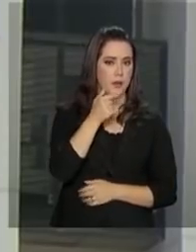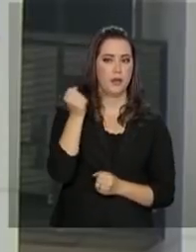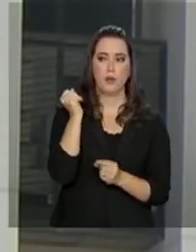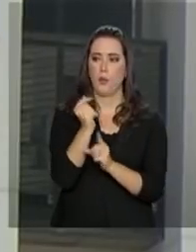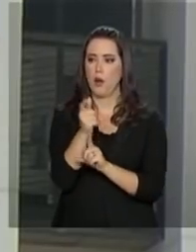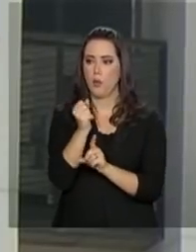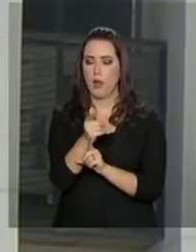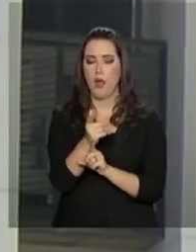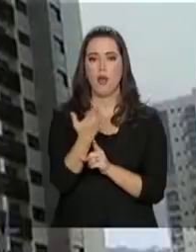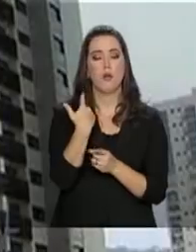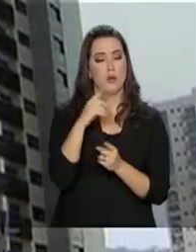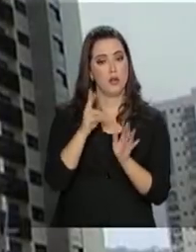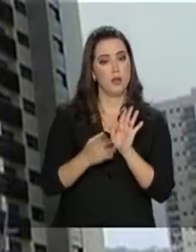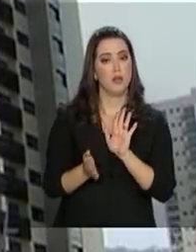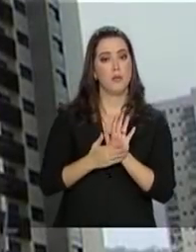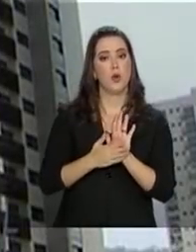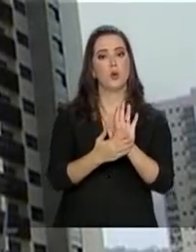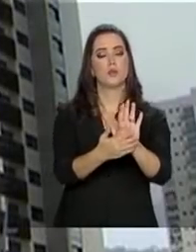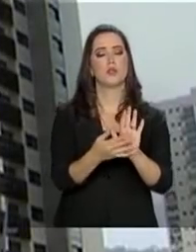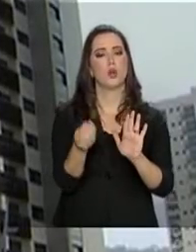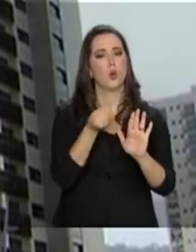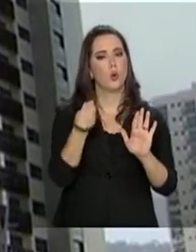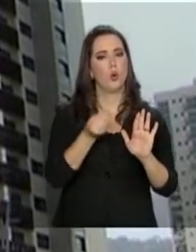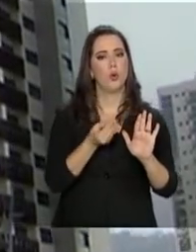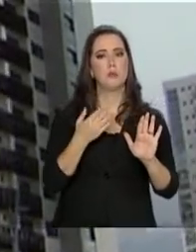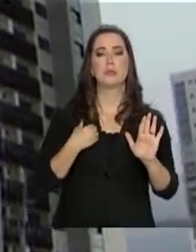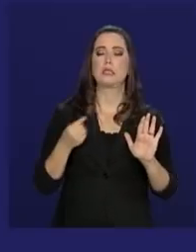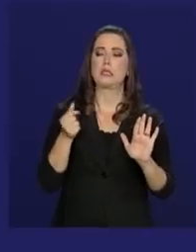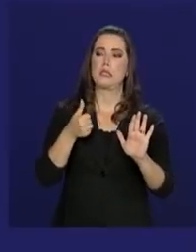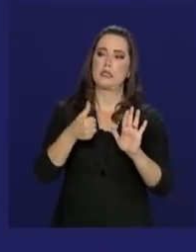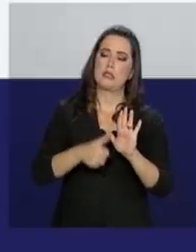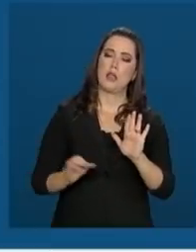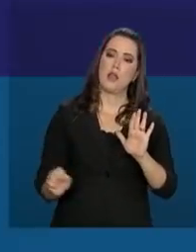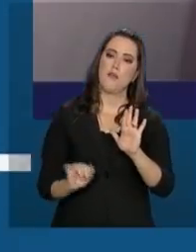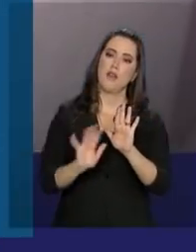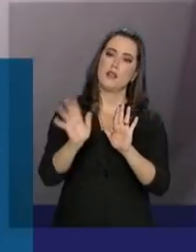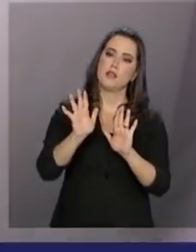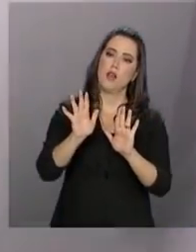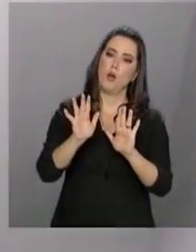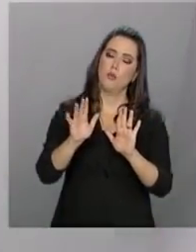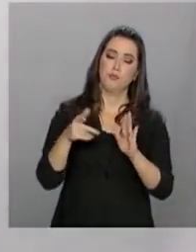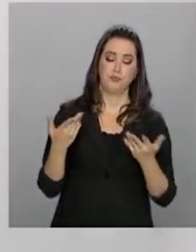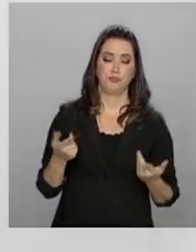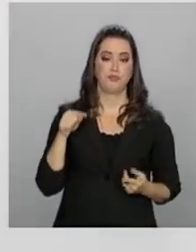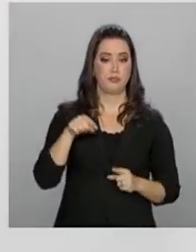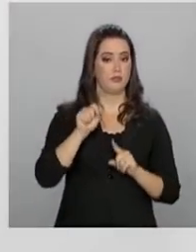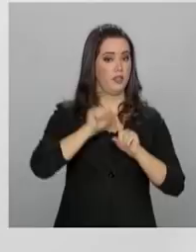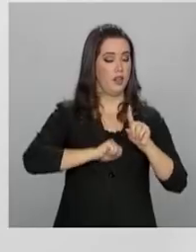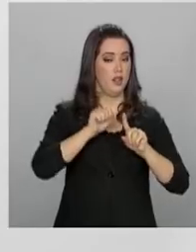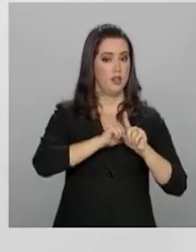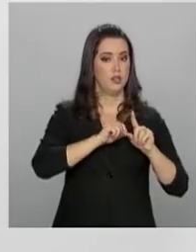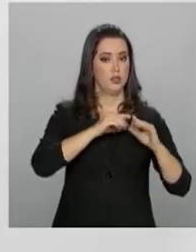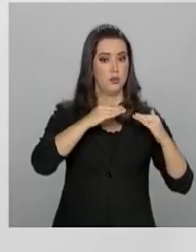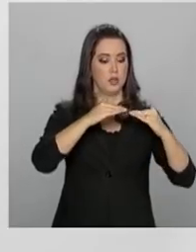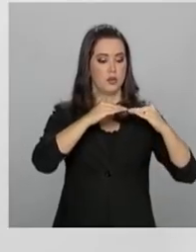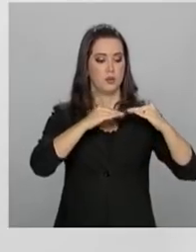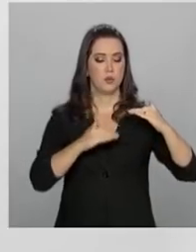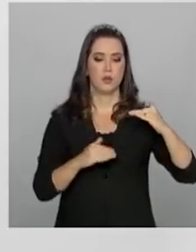aluguel. É ele que aponta como anda a temida inflação. E neste mês, esse índice caiu 0